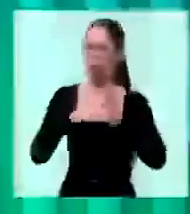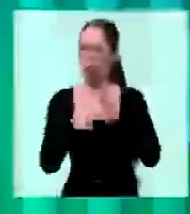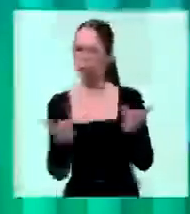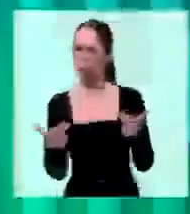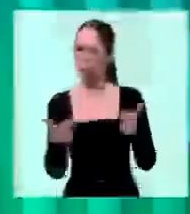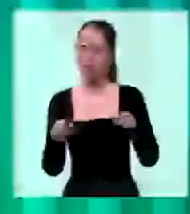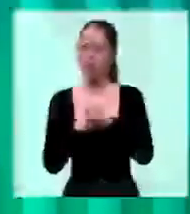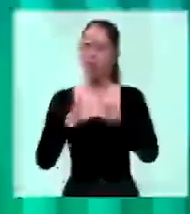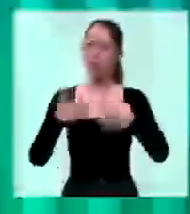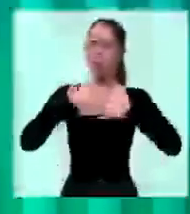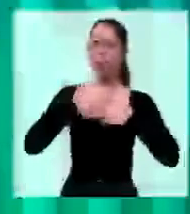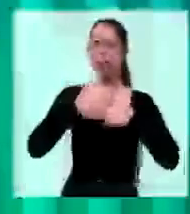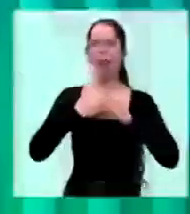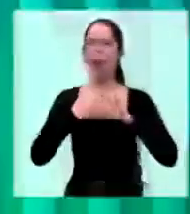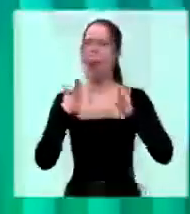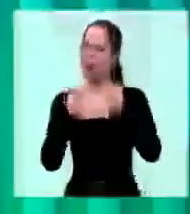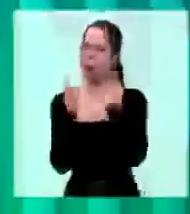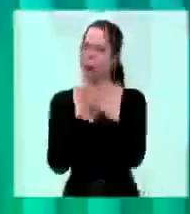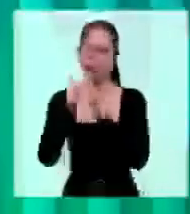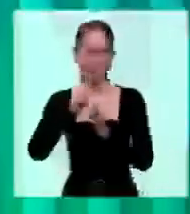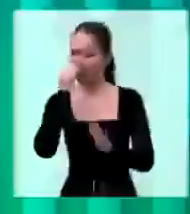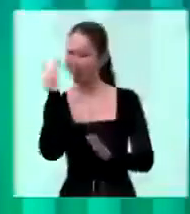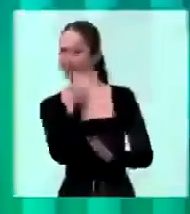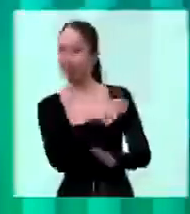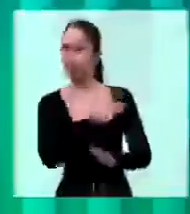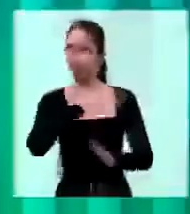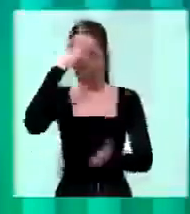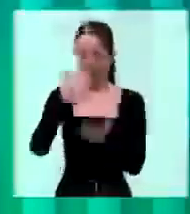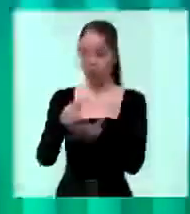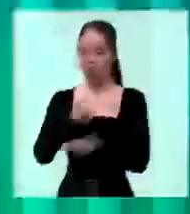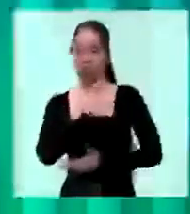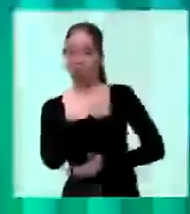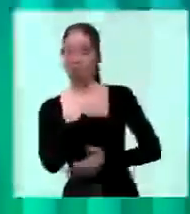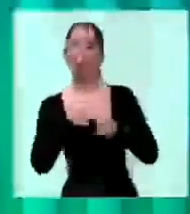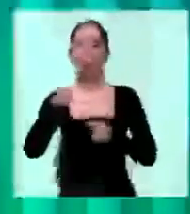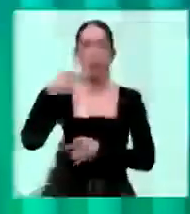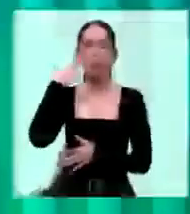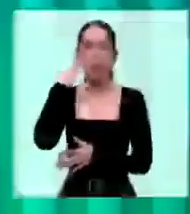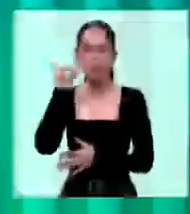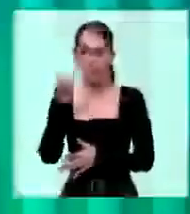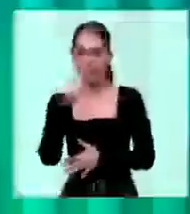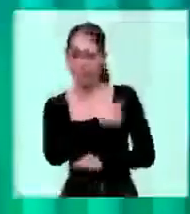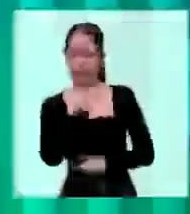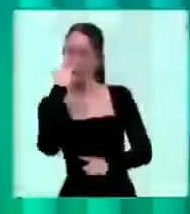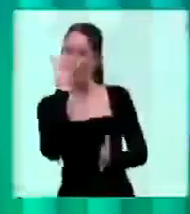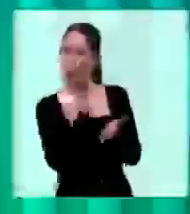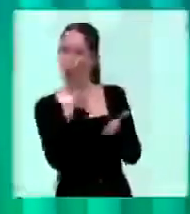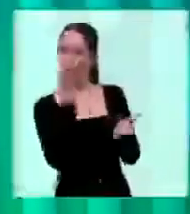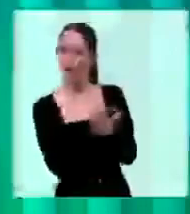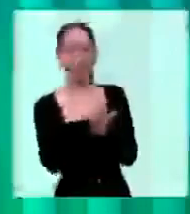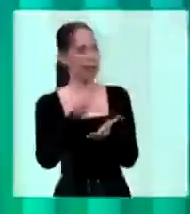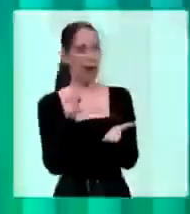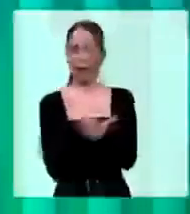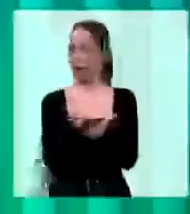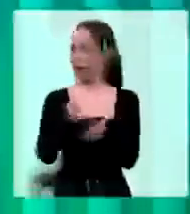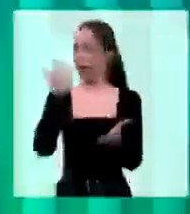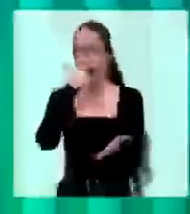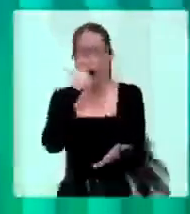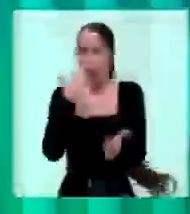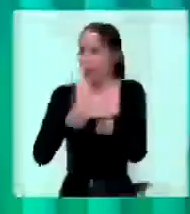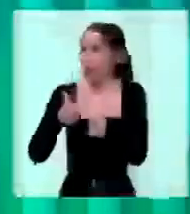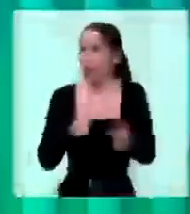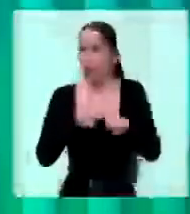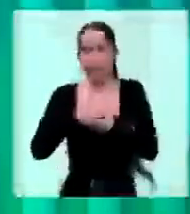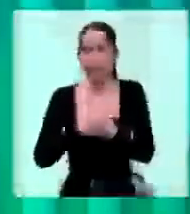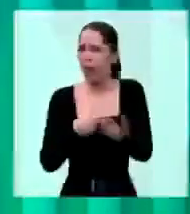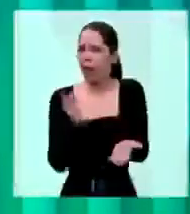escolher os mesmos de sempre, vai continuar com os mesmos problemas na cidade. Nós não temos por que ter medo de mudar, nós